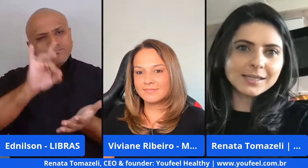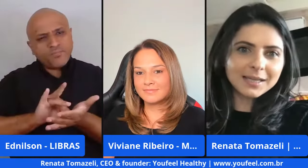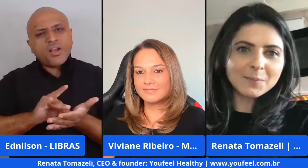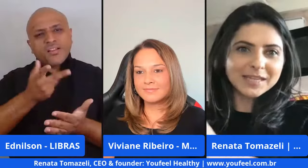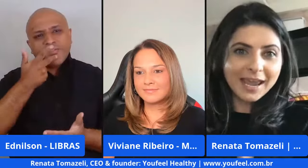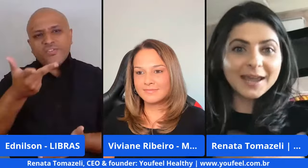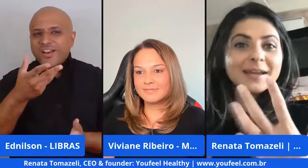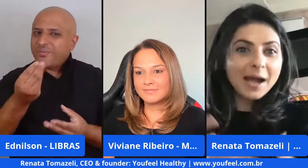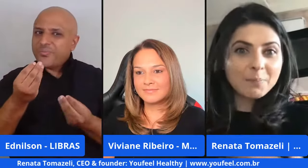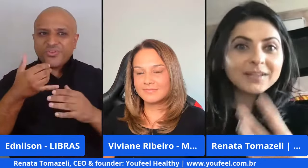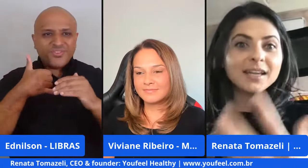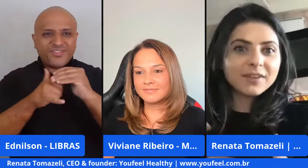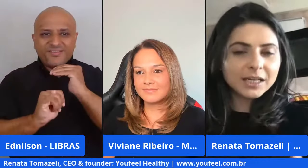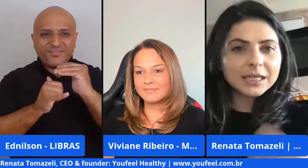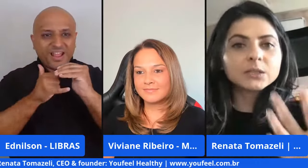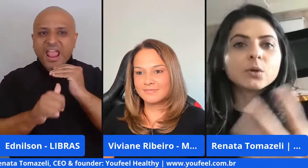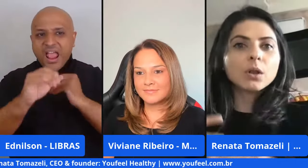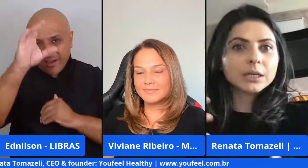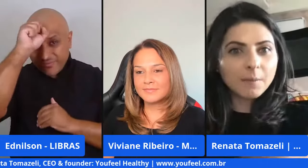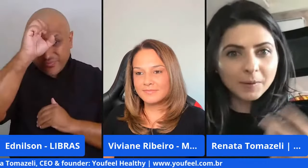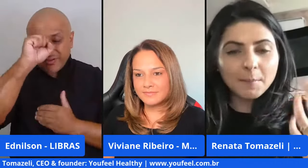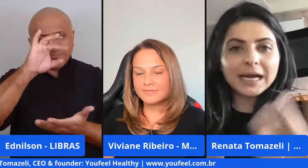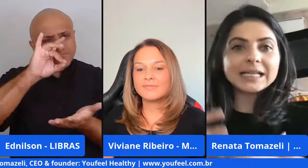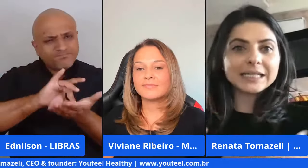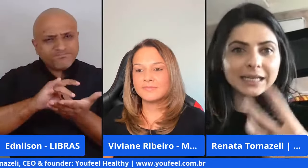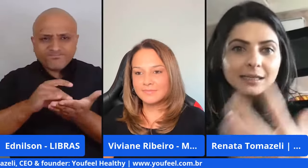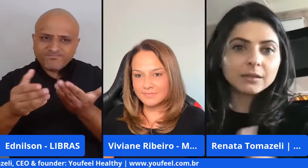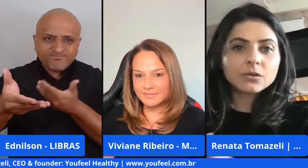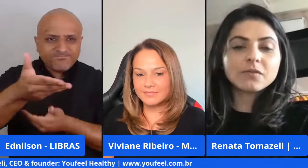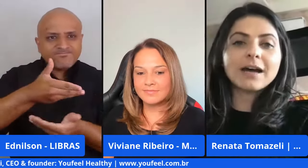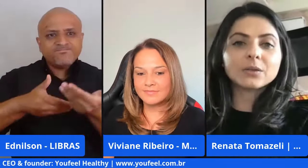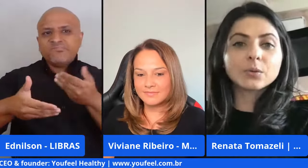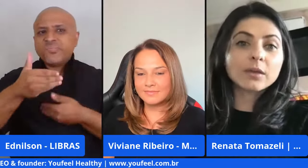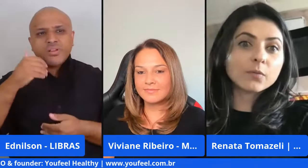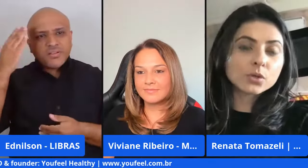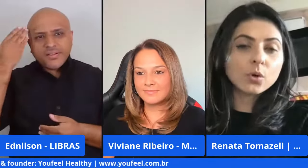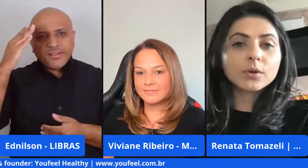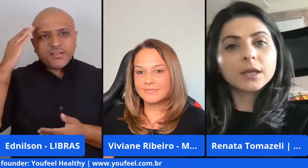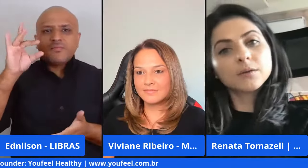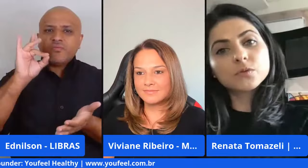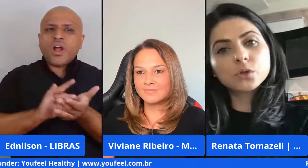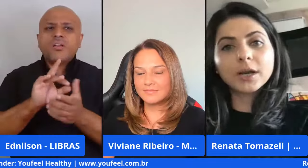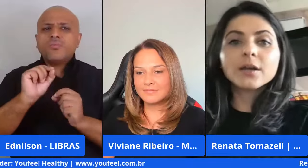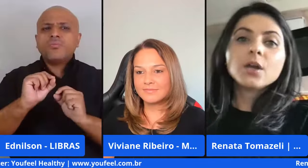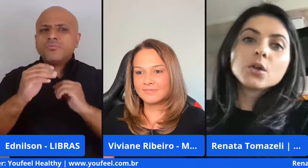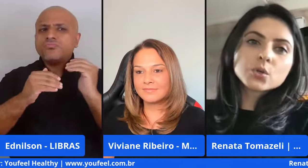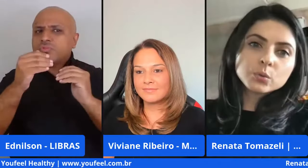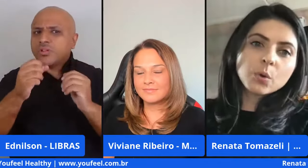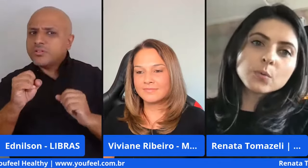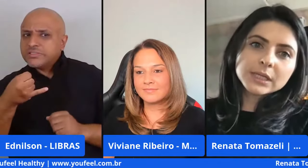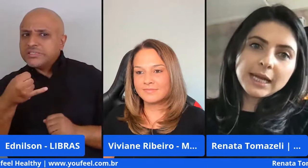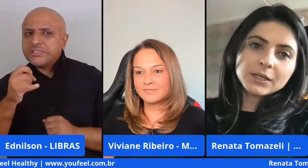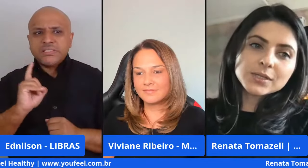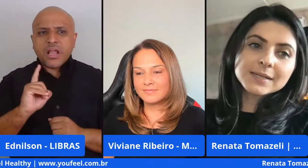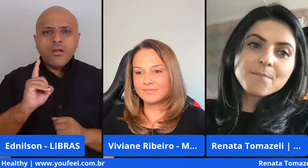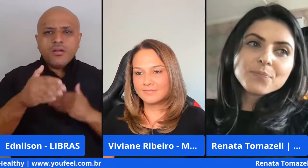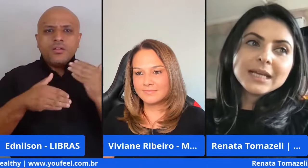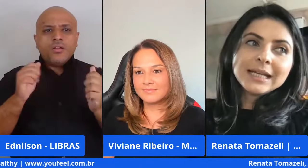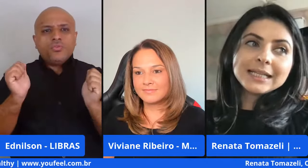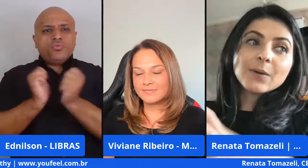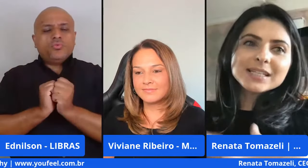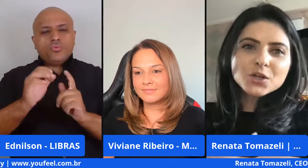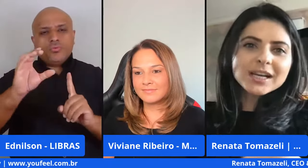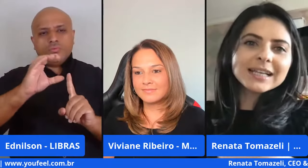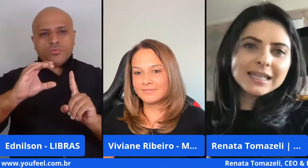muito aí nas startups que é aprender validando colocando a mão na massa entendendo de fato o funciona o que não funciona junto com os clientes